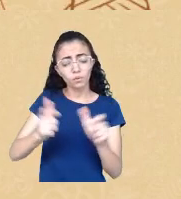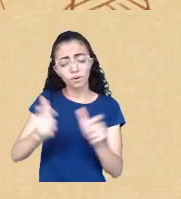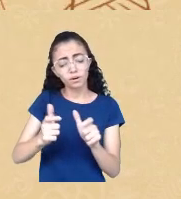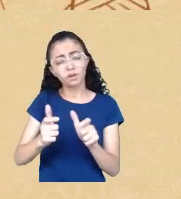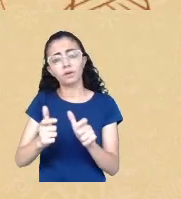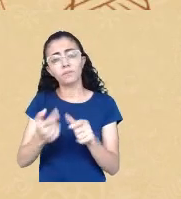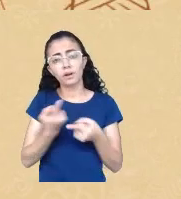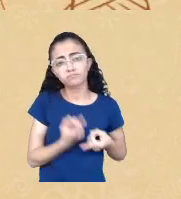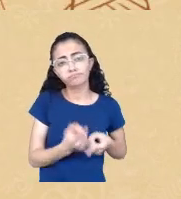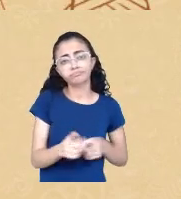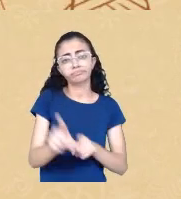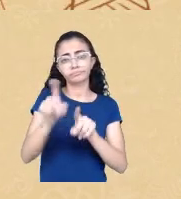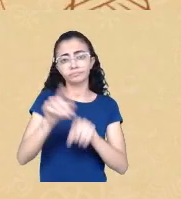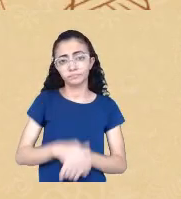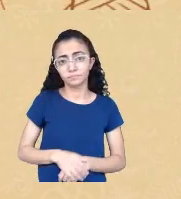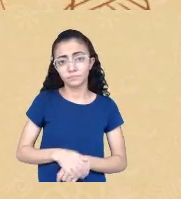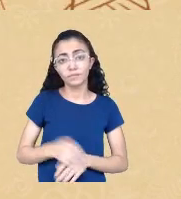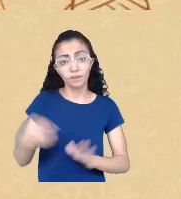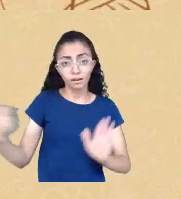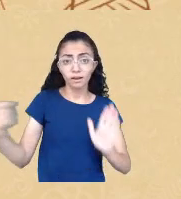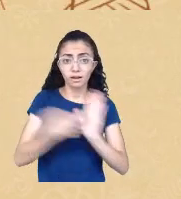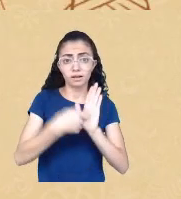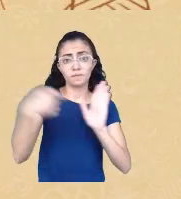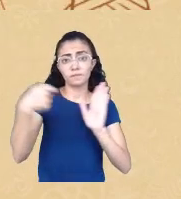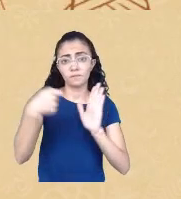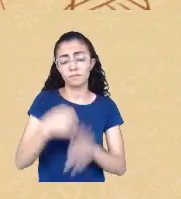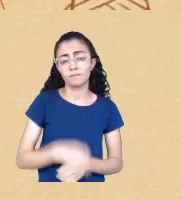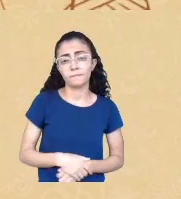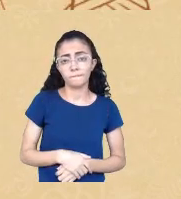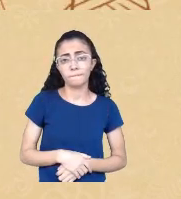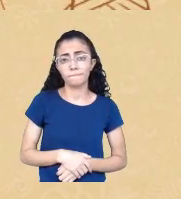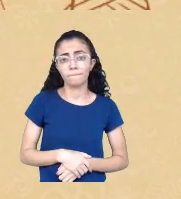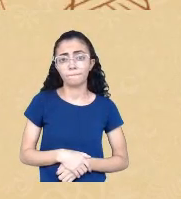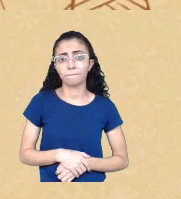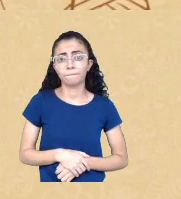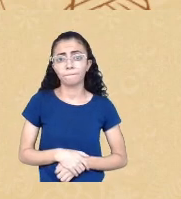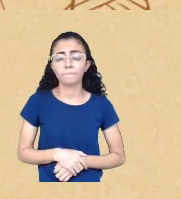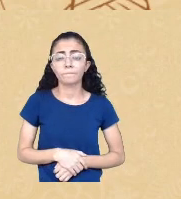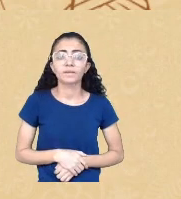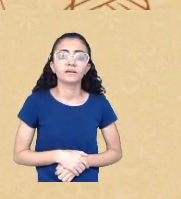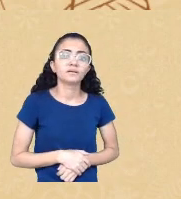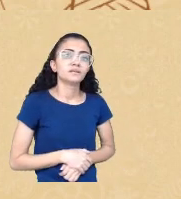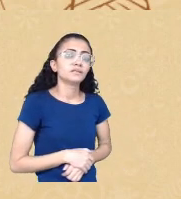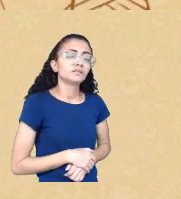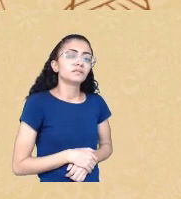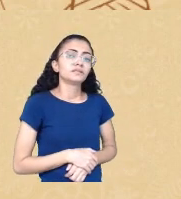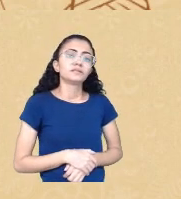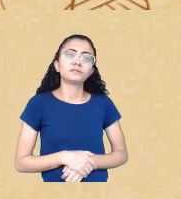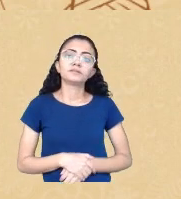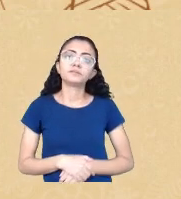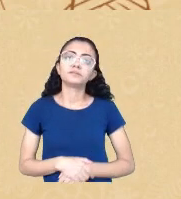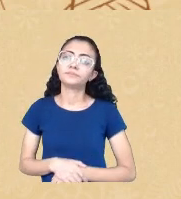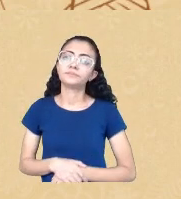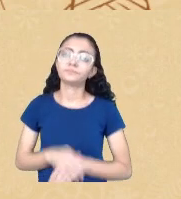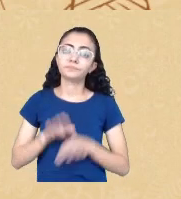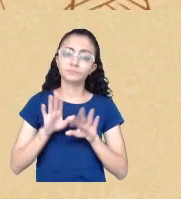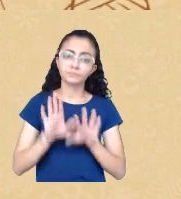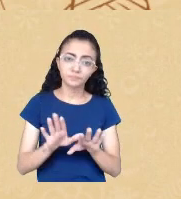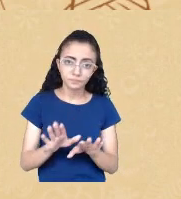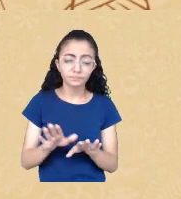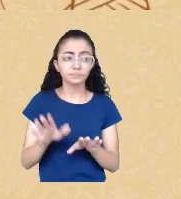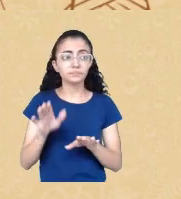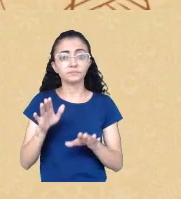crime é óbvio que é mas na compreensão de que alguns segmentos são de conversão qualquer